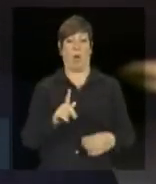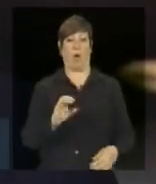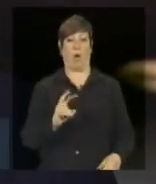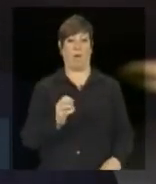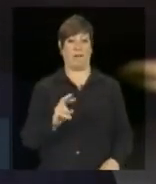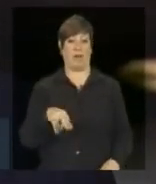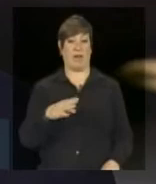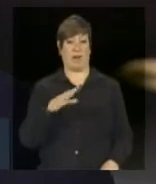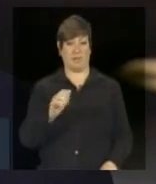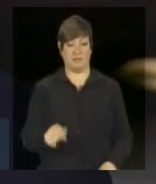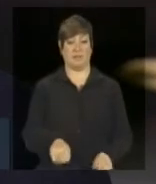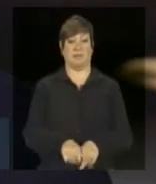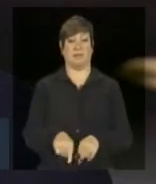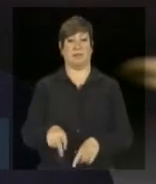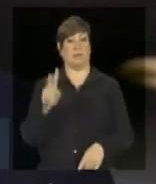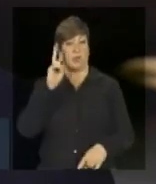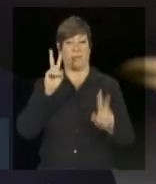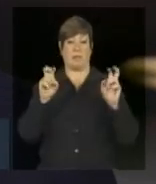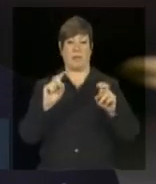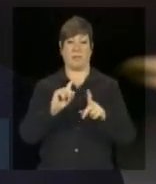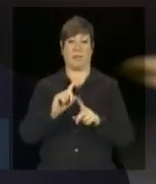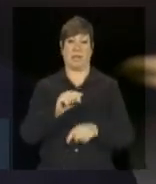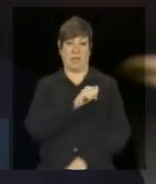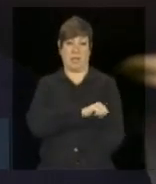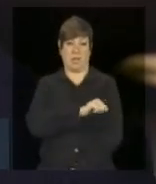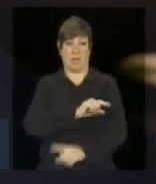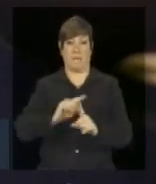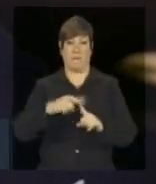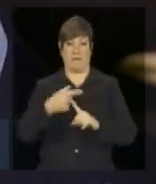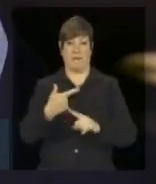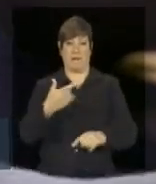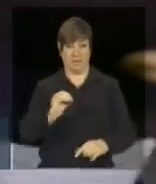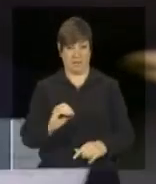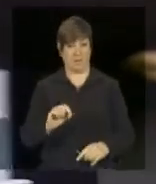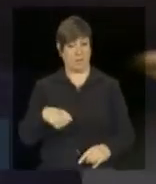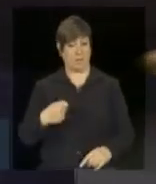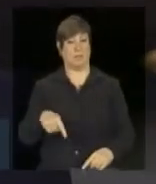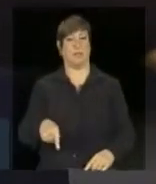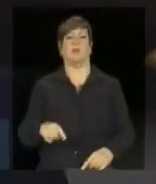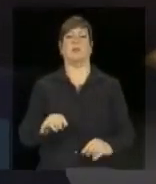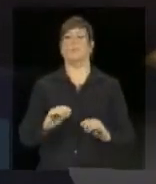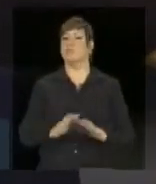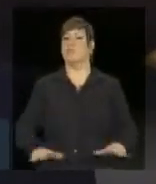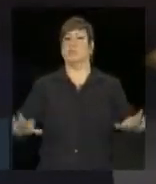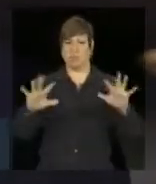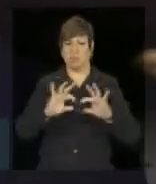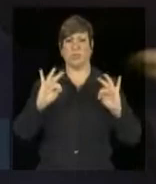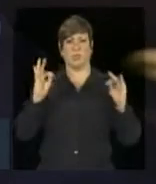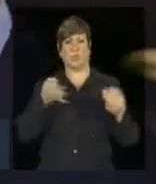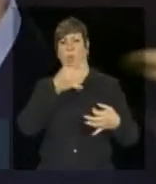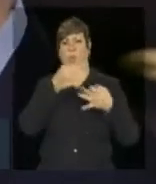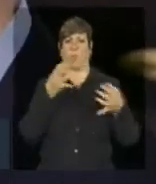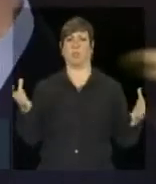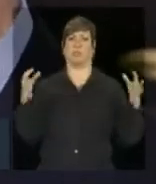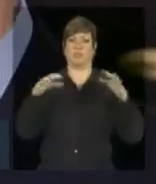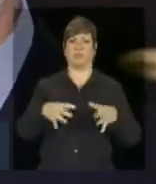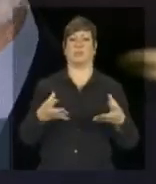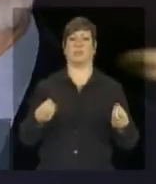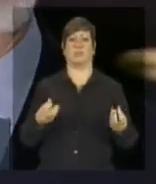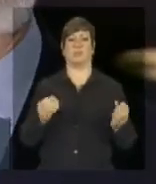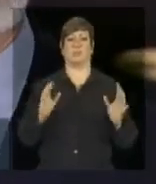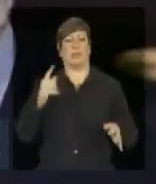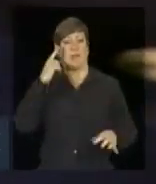dos temas da Rio Mais 20 e acho que do modo geral todos se posicionam a favor da ideia de